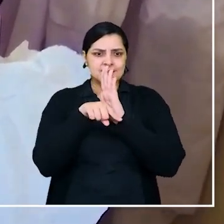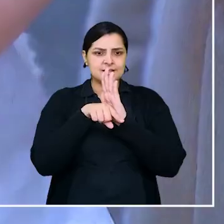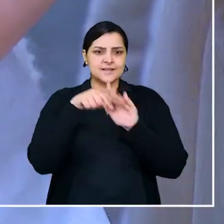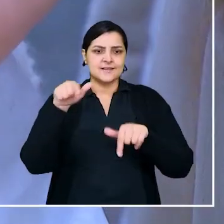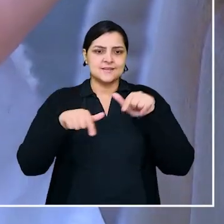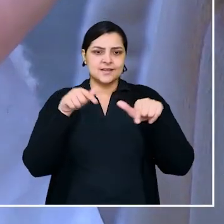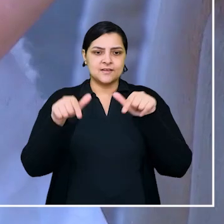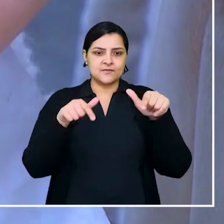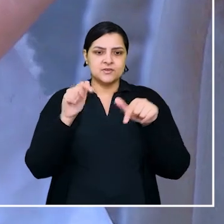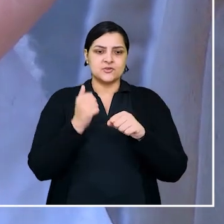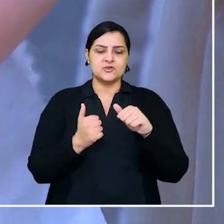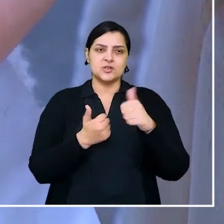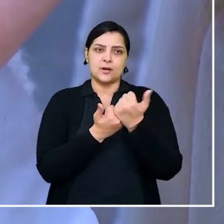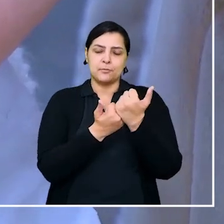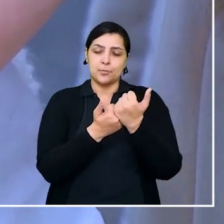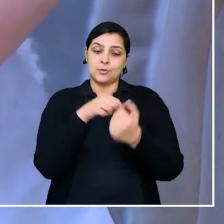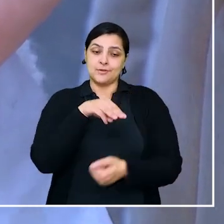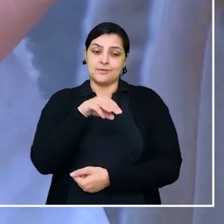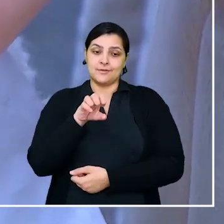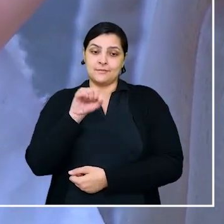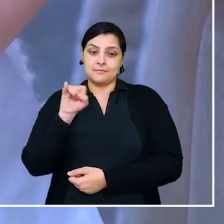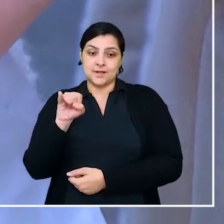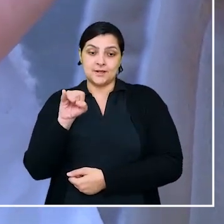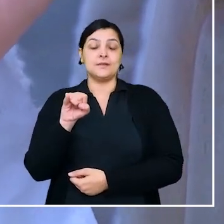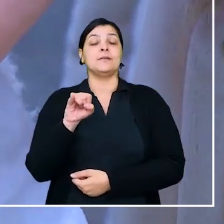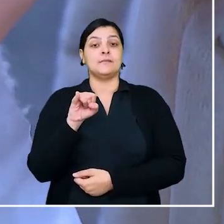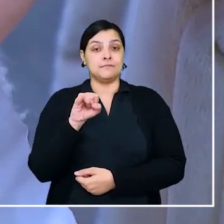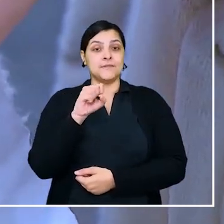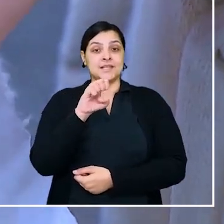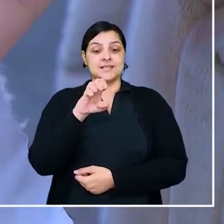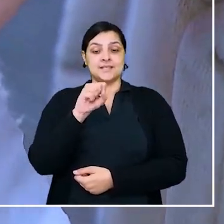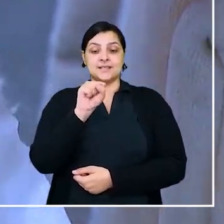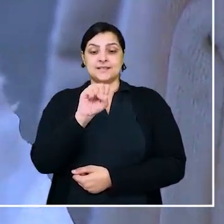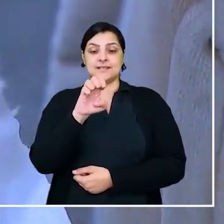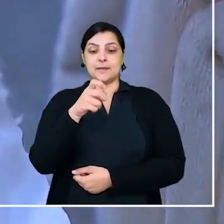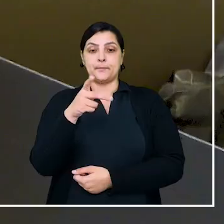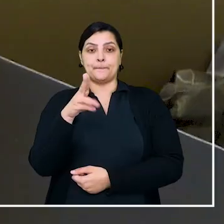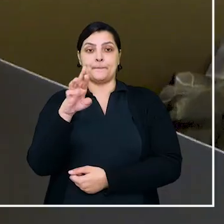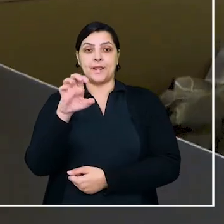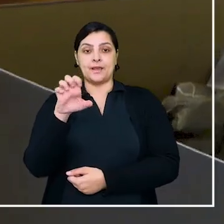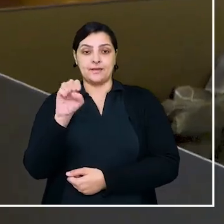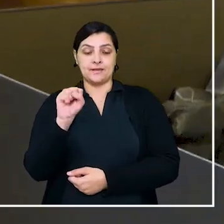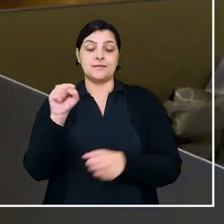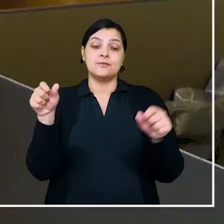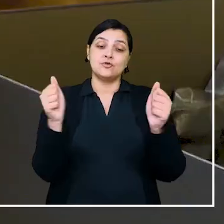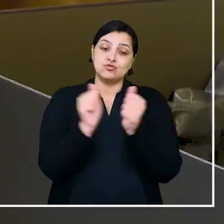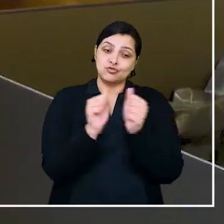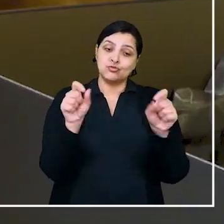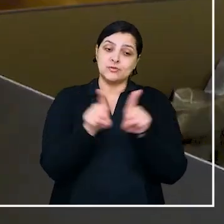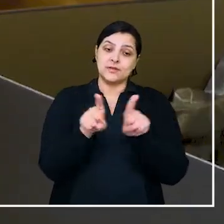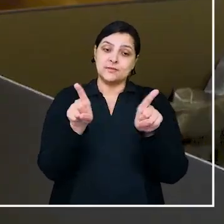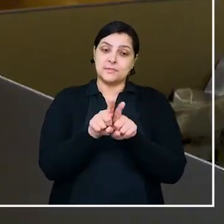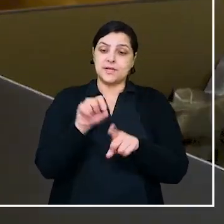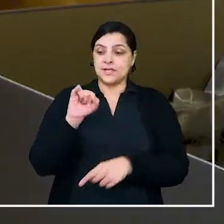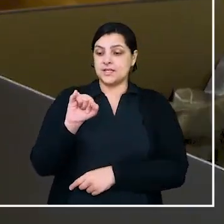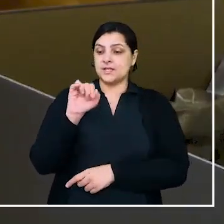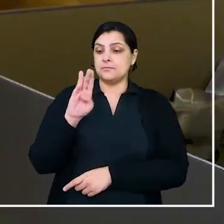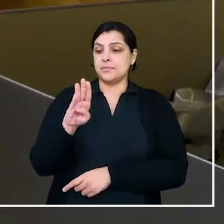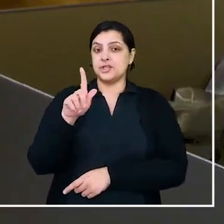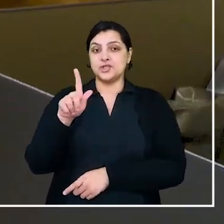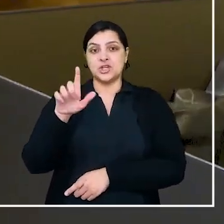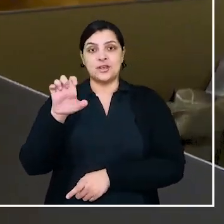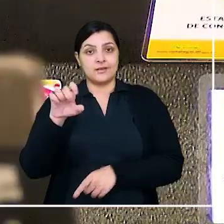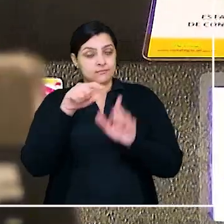pelo Serviço Brasileiro de Apoio às Micro e Pequenas Empresas, o SEBRAE, com dados do Instituto Brasileiro de Geografia e